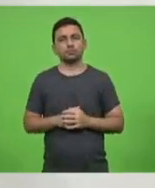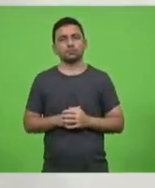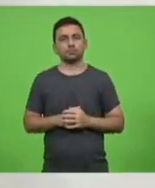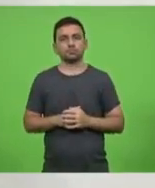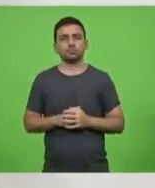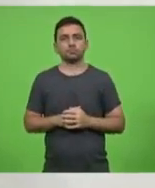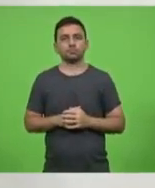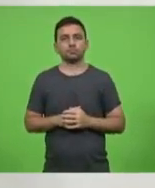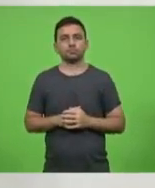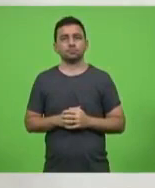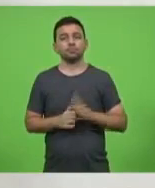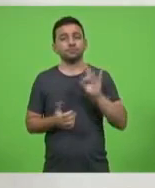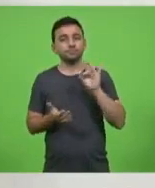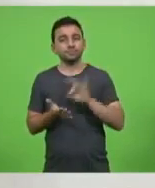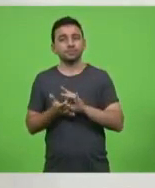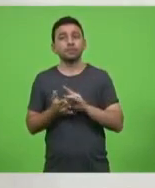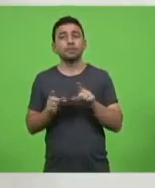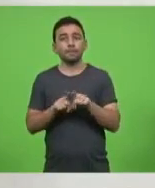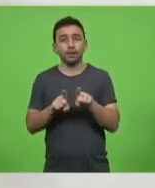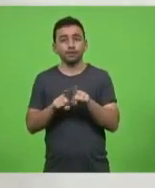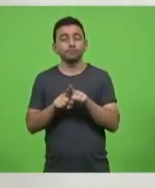O fato de diminuir